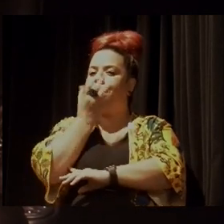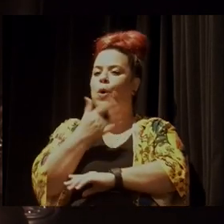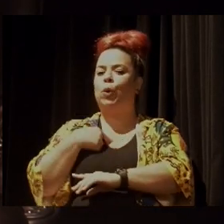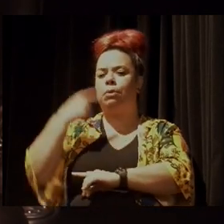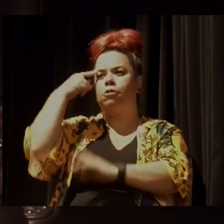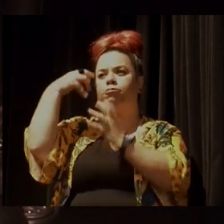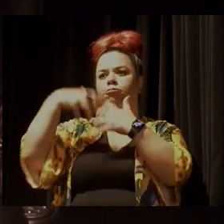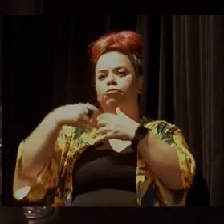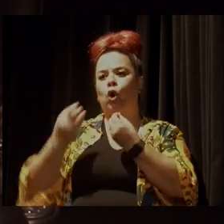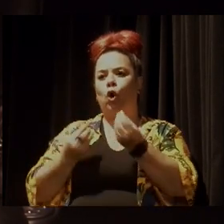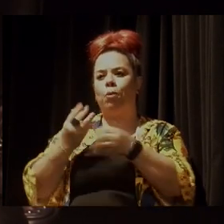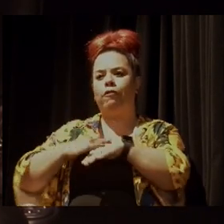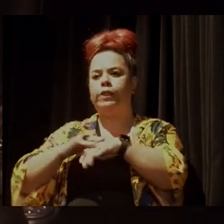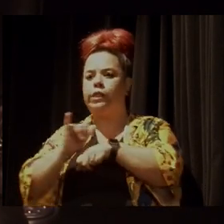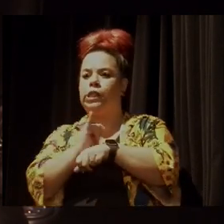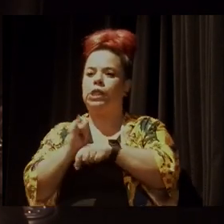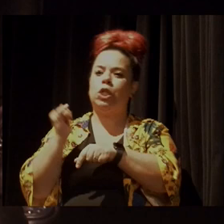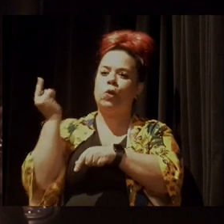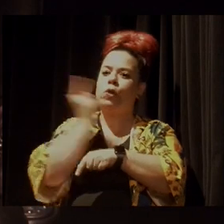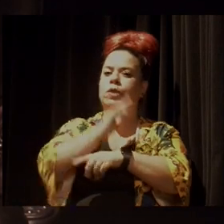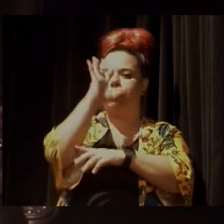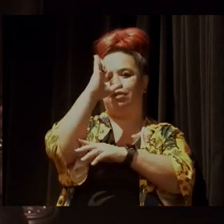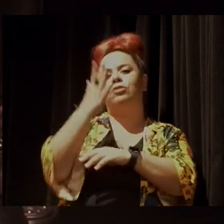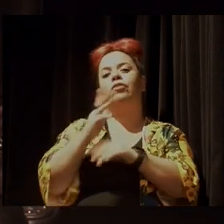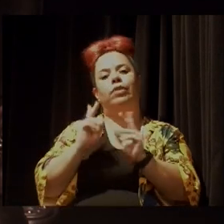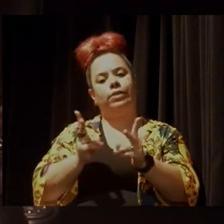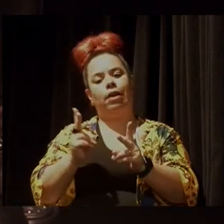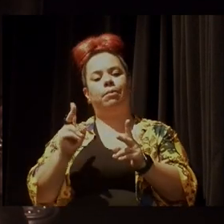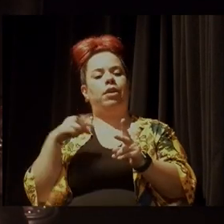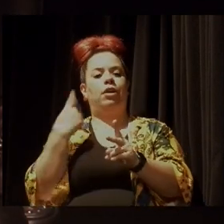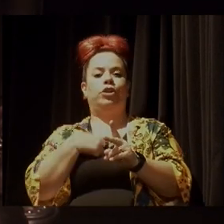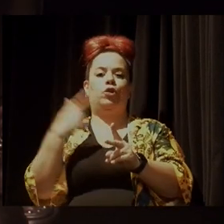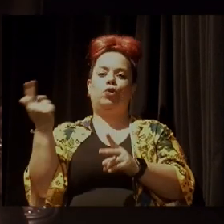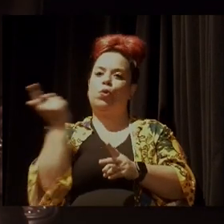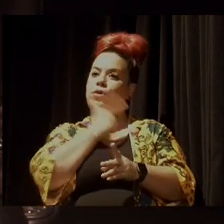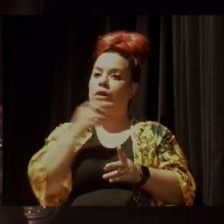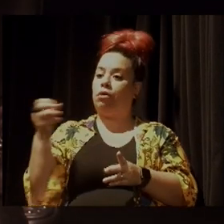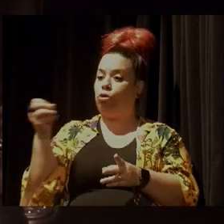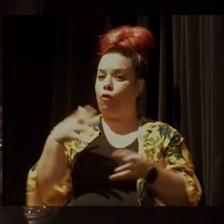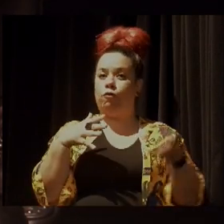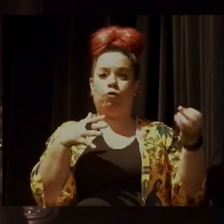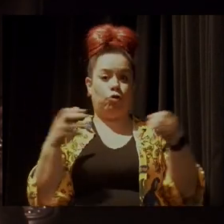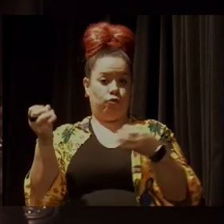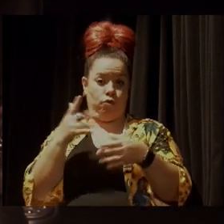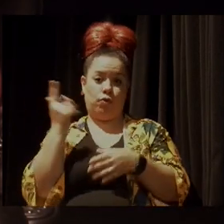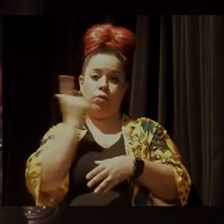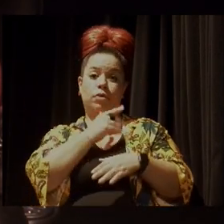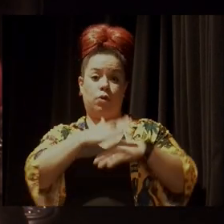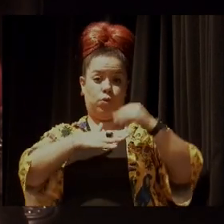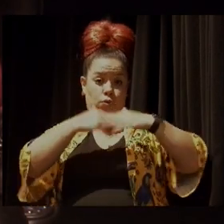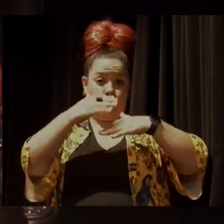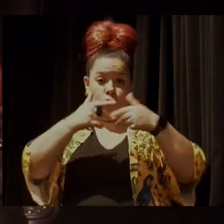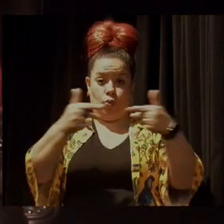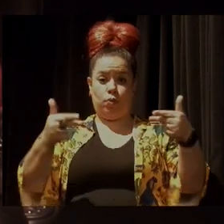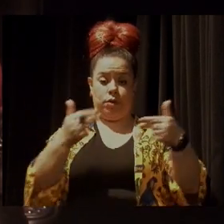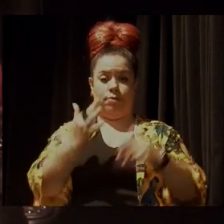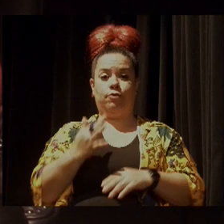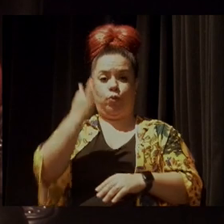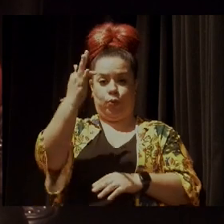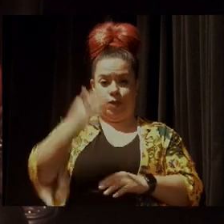movimento que a gente vai conseguir realmente inovar e construir soluções para frente.